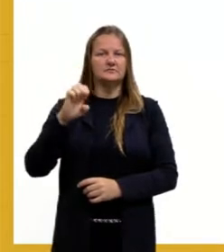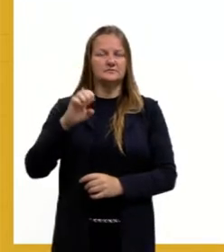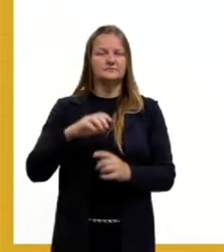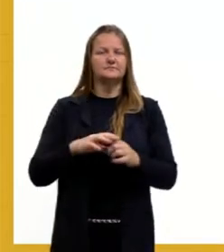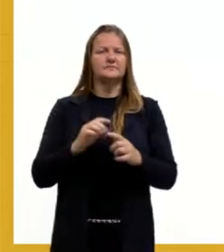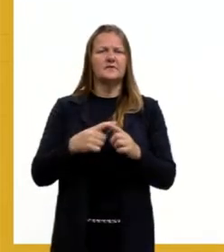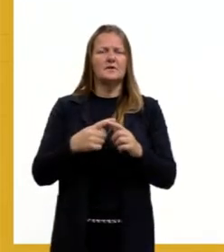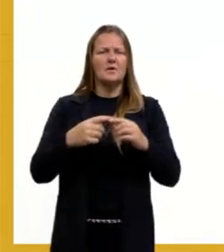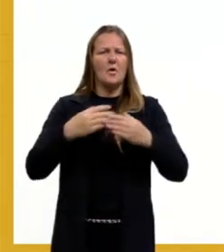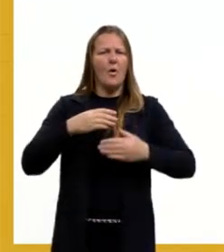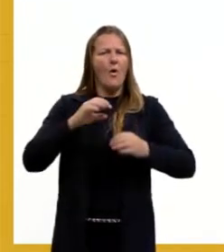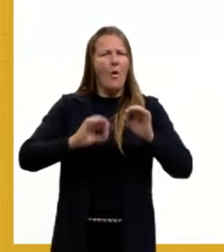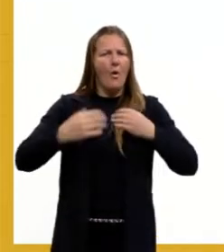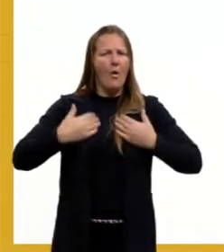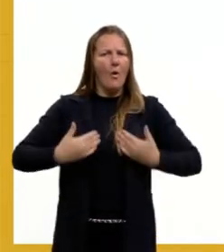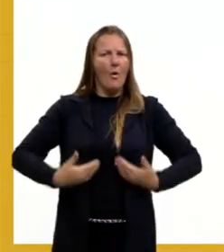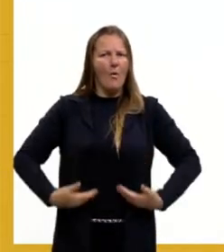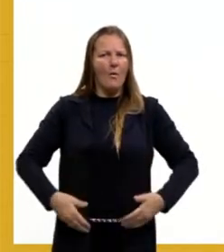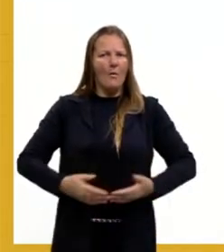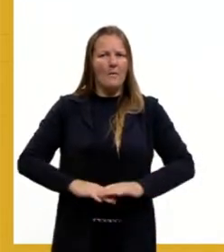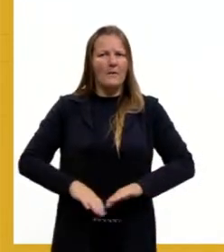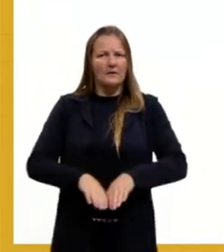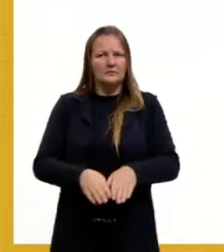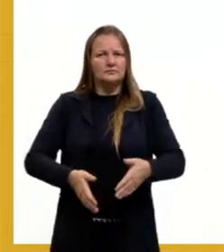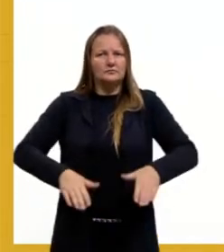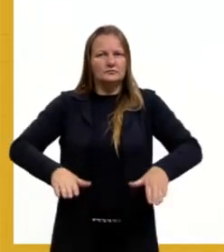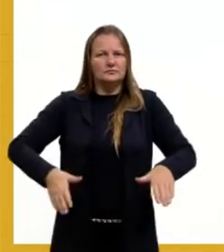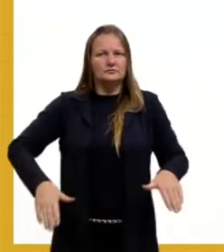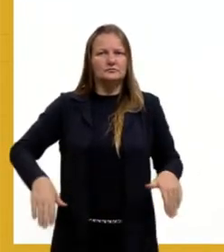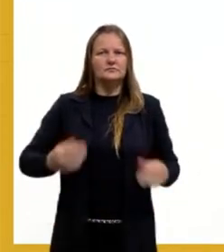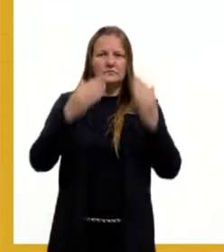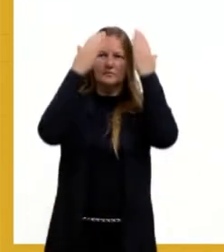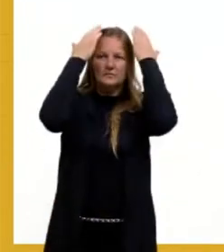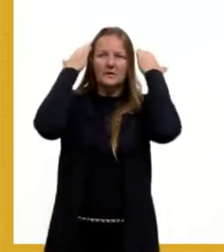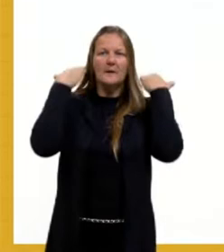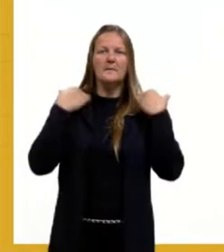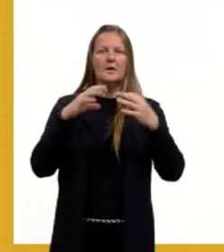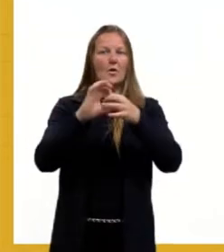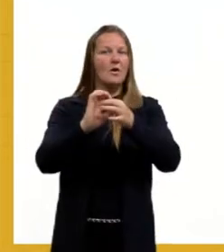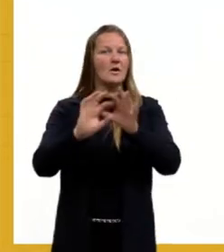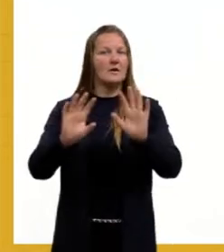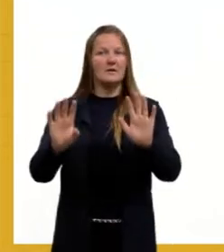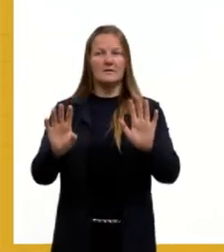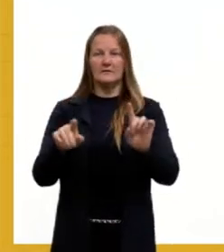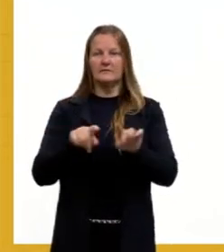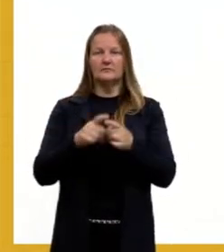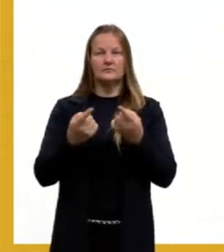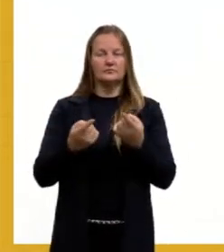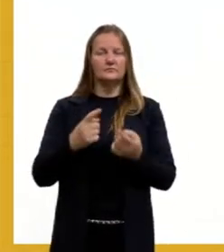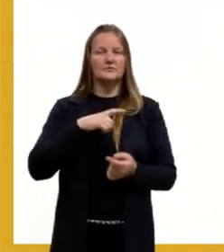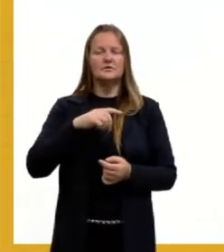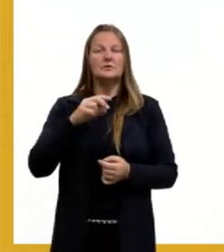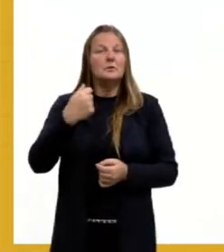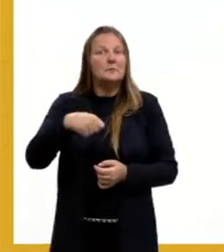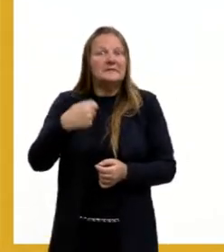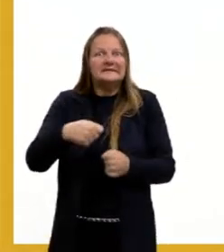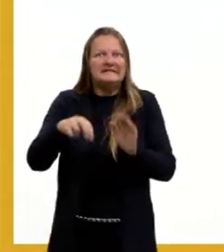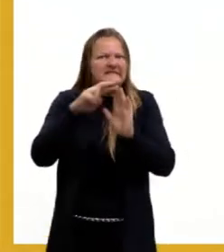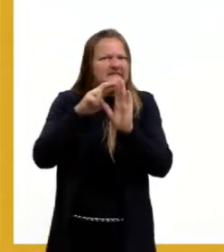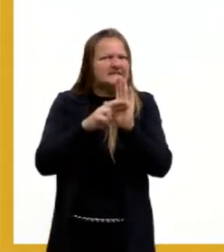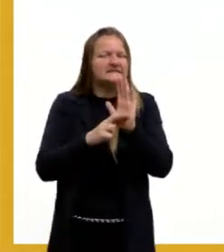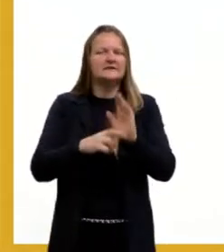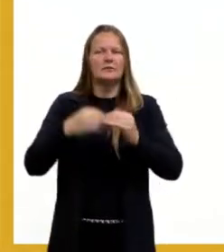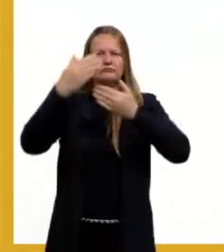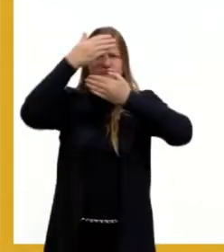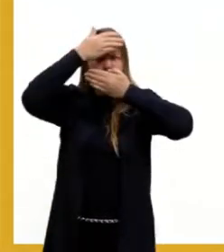ocidentais, saias, cabelos tranquilos aí, sem aquelas vestes típicas, tá,